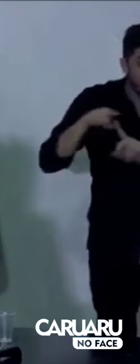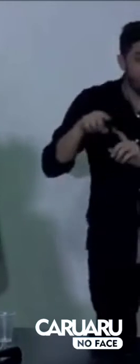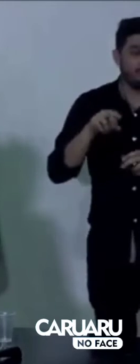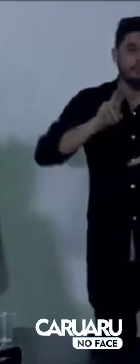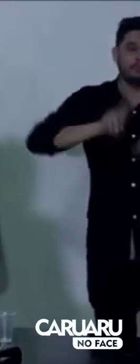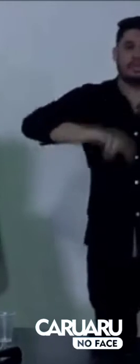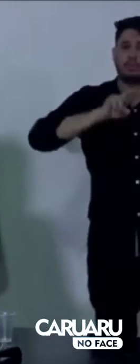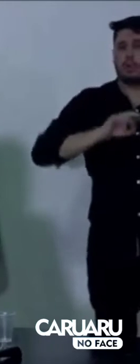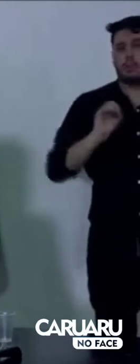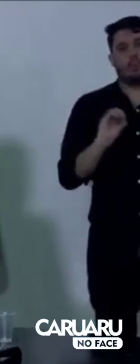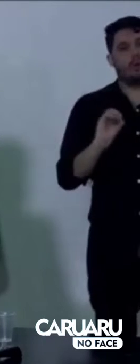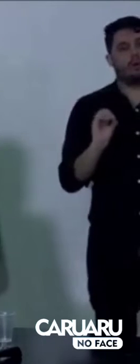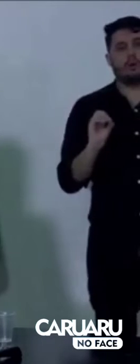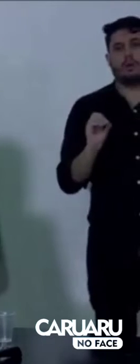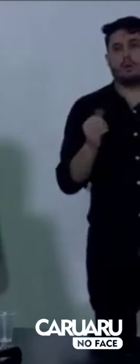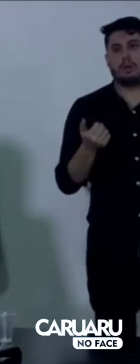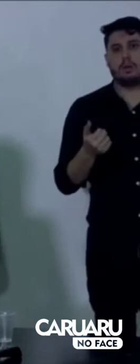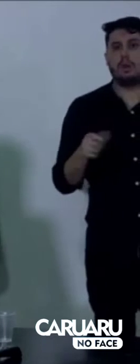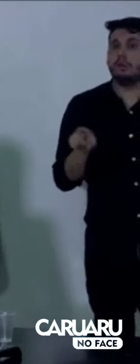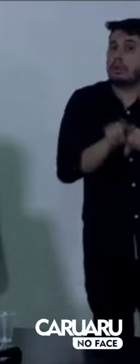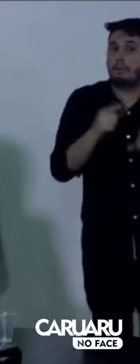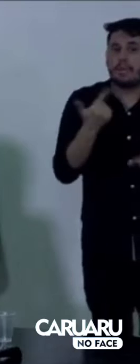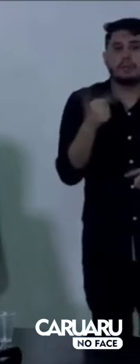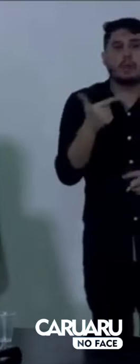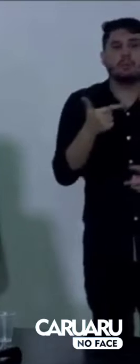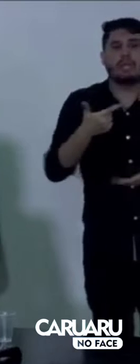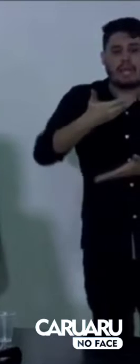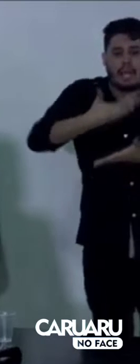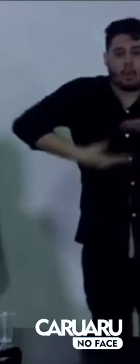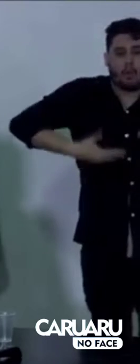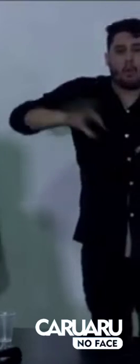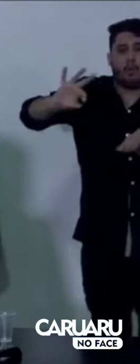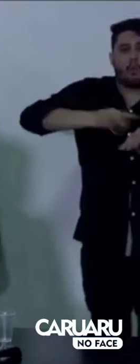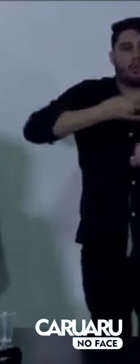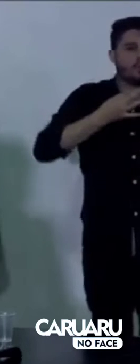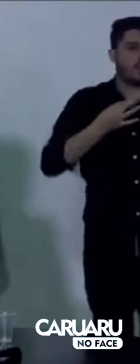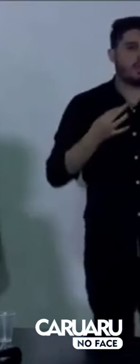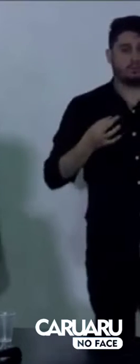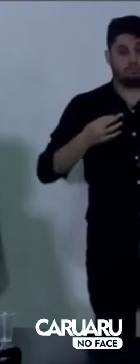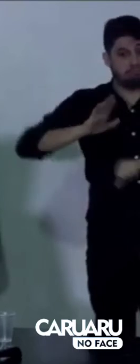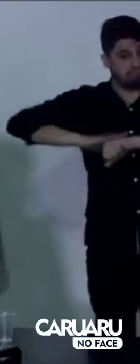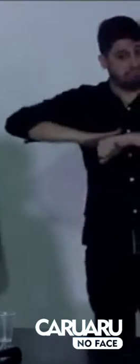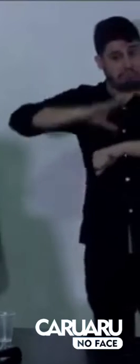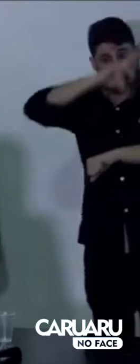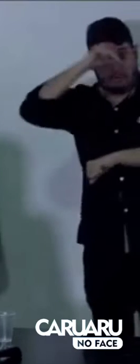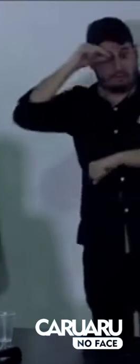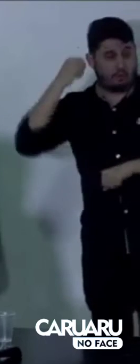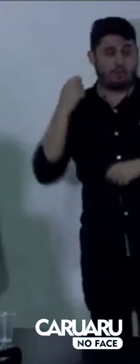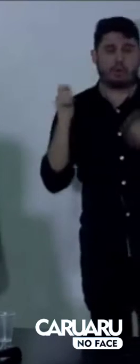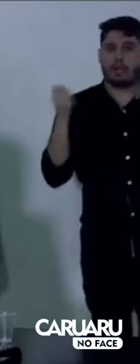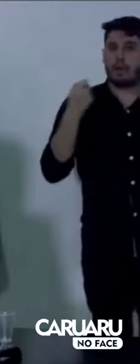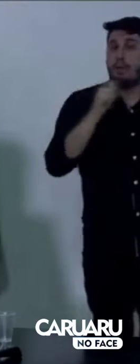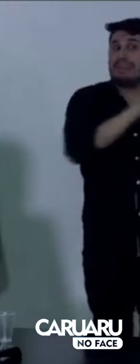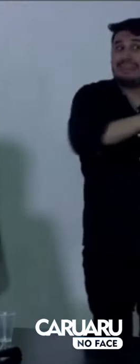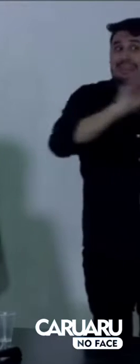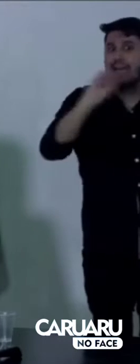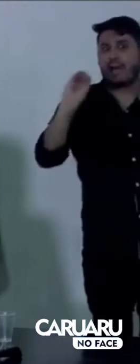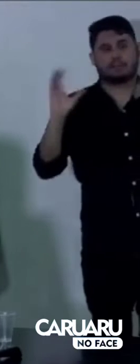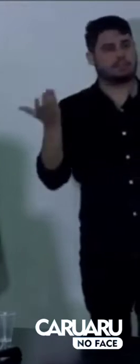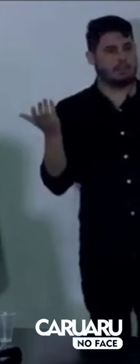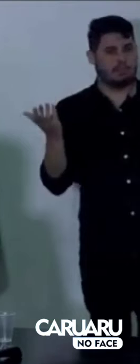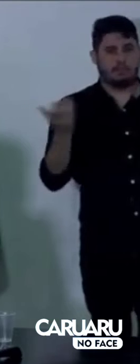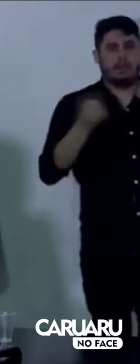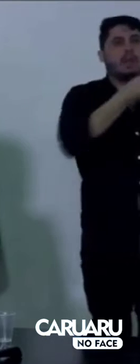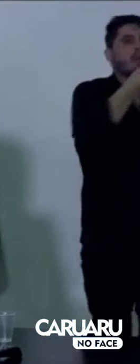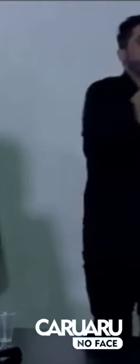O segundo é que não haja contratações, portanto, pela Prefeitura de Caruaru. Isso não é somente uma exigência da Prefeitura,